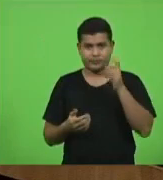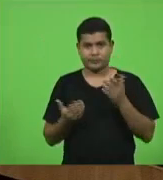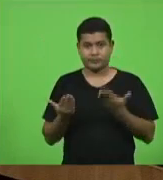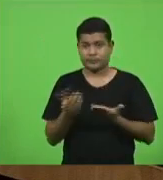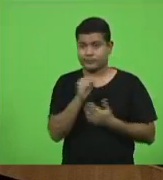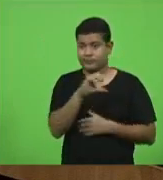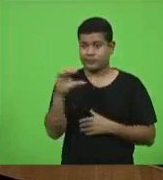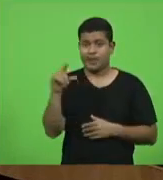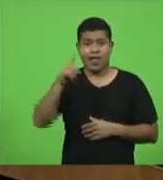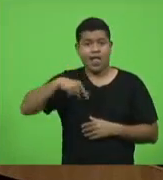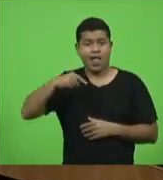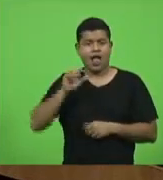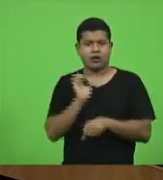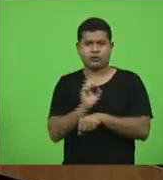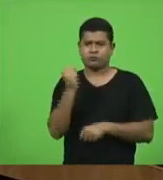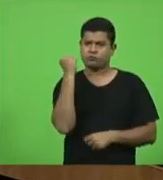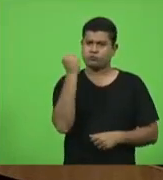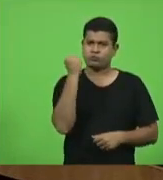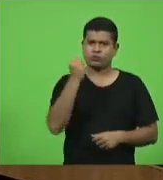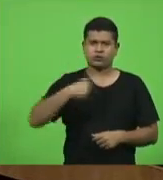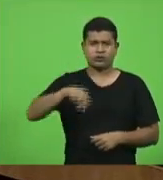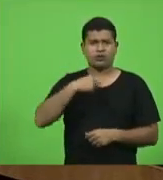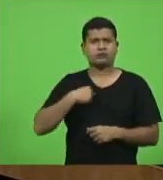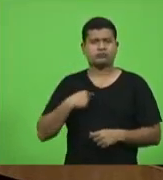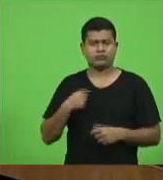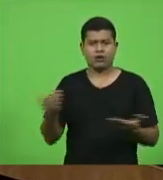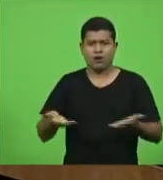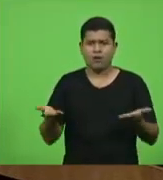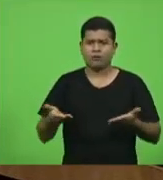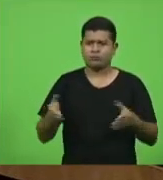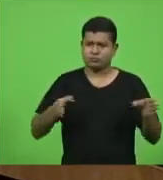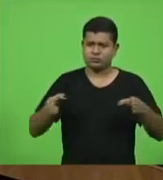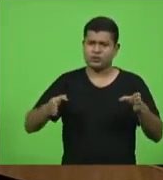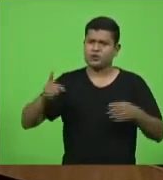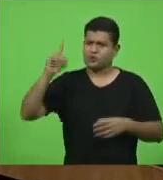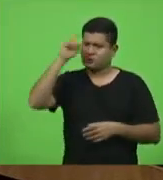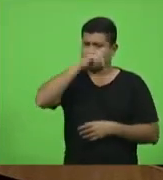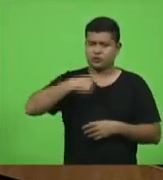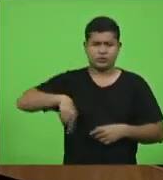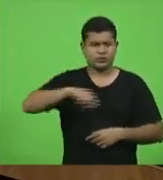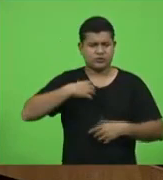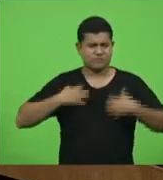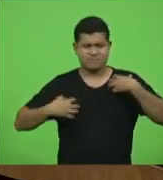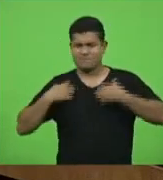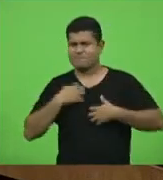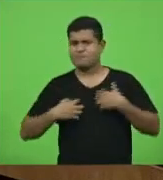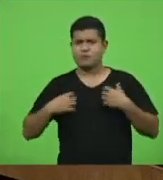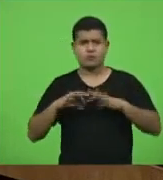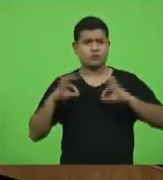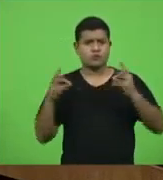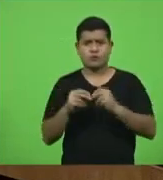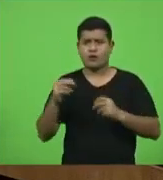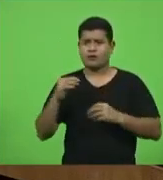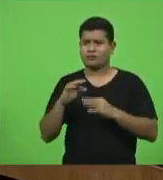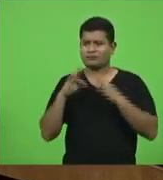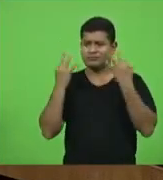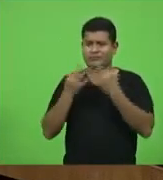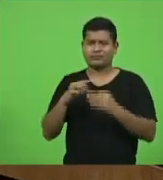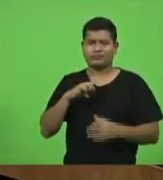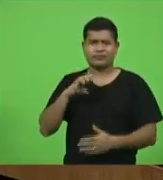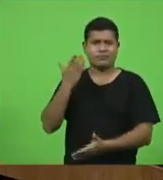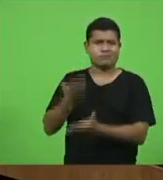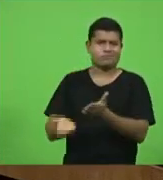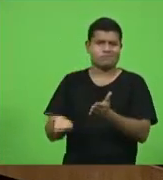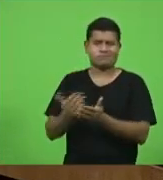forte estamos no meio de uma guerra estamos angustiados sim todas as famílias tem tido perdas mas nós